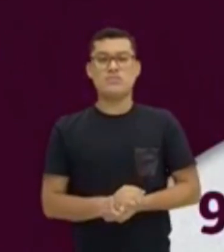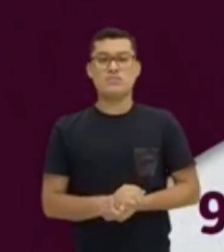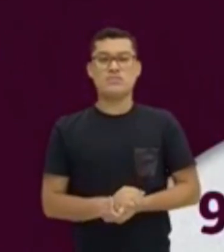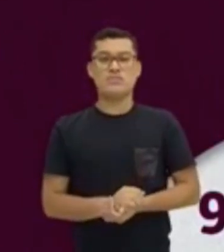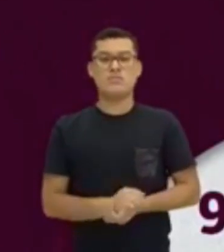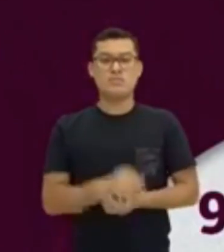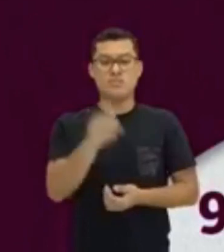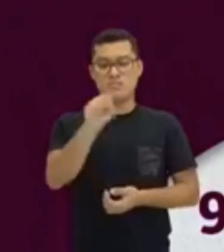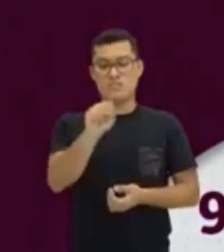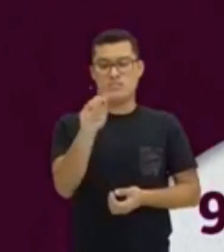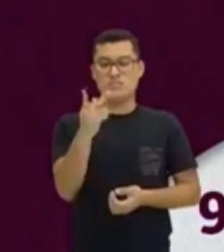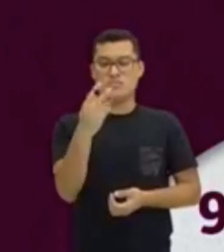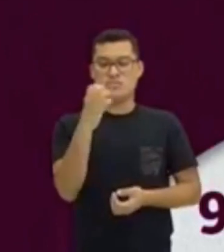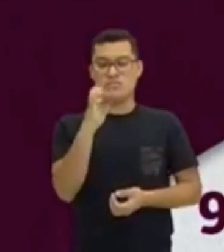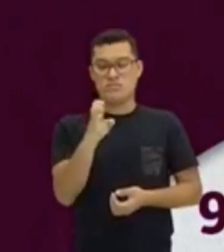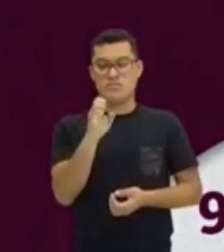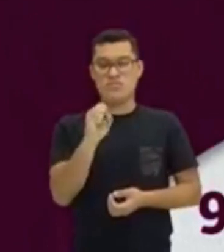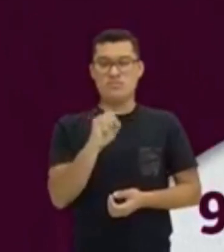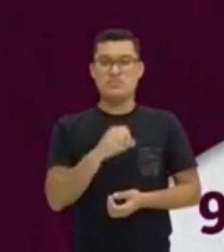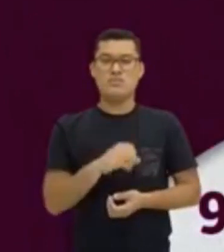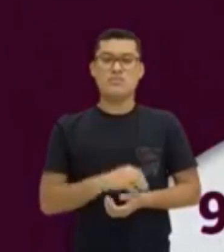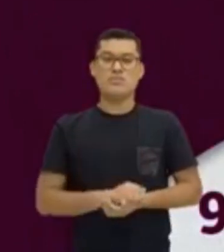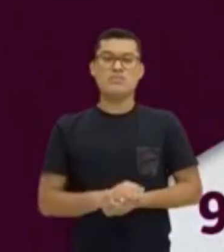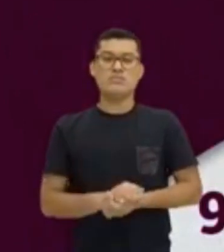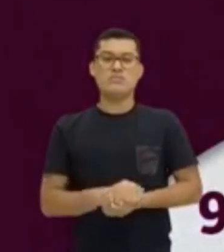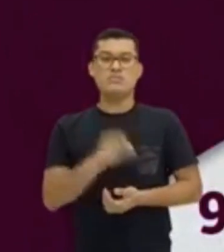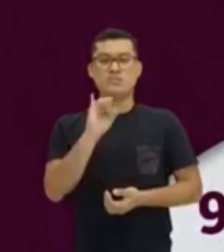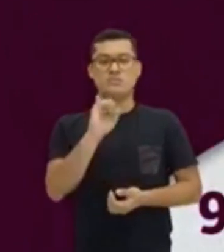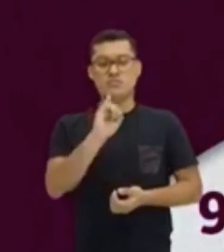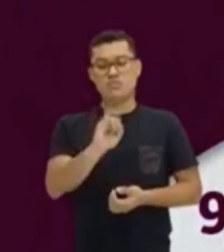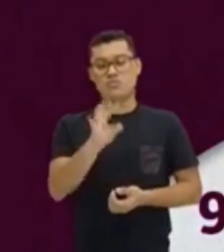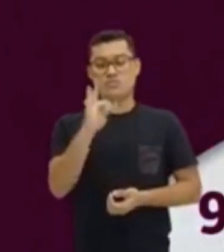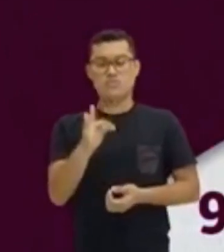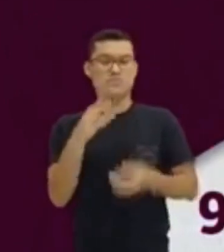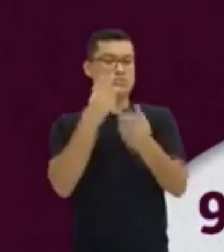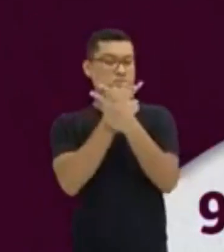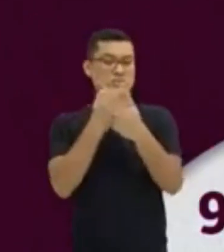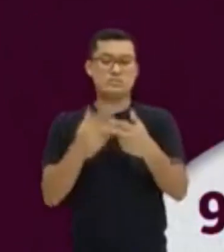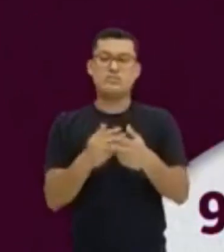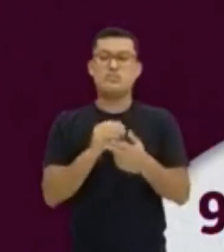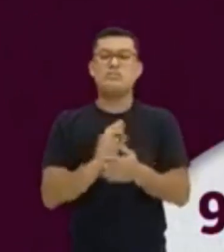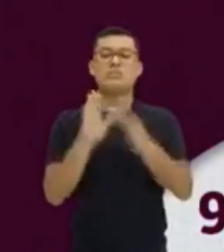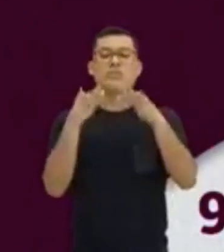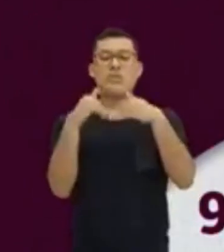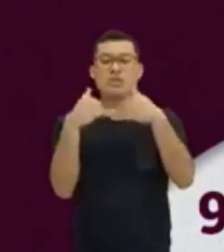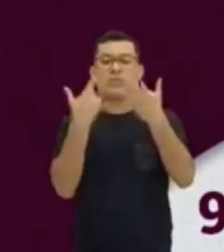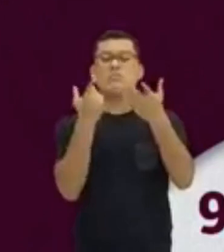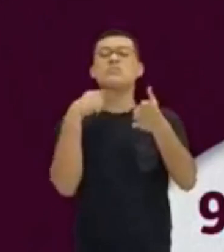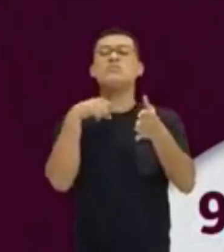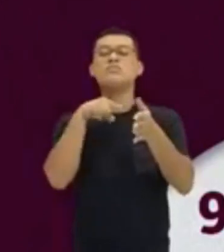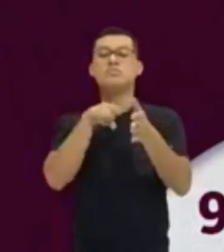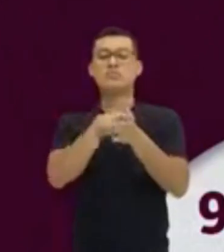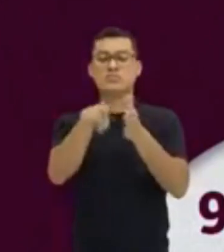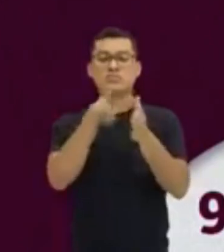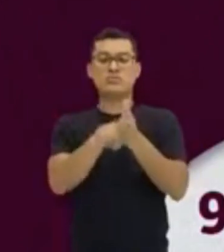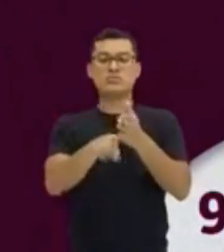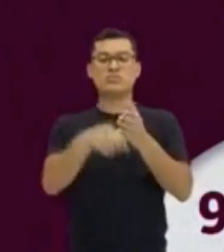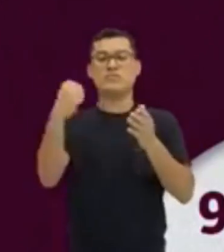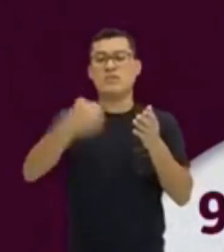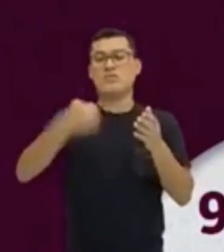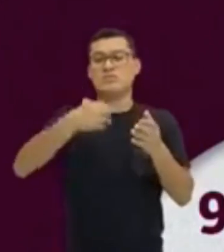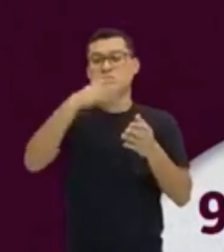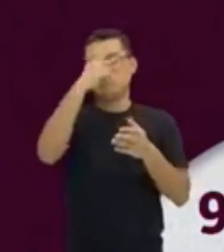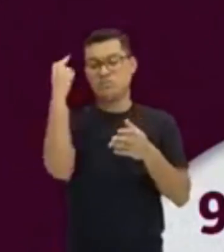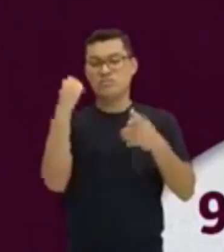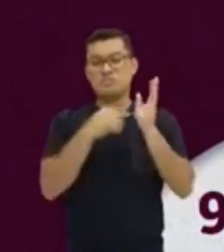E o she. She is. It is. Quando te perguntarem, a primeira pessoa que